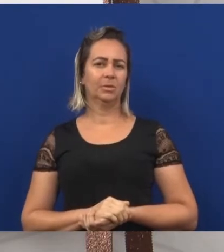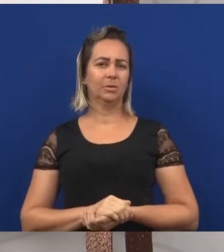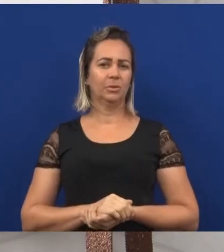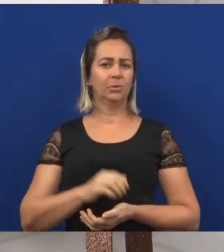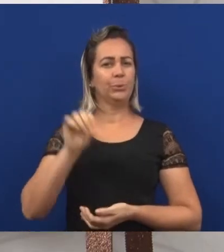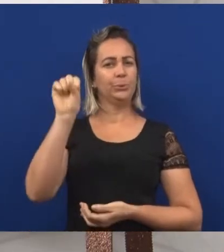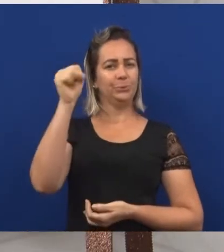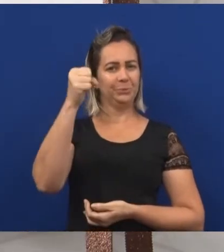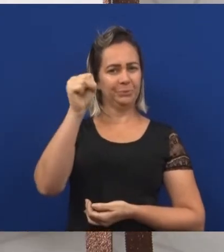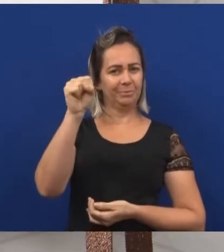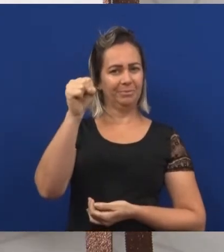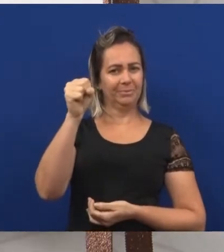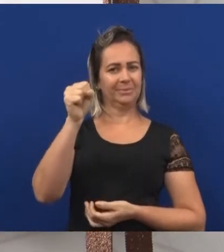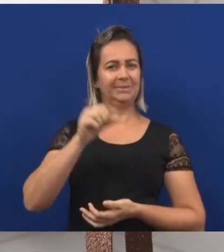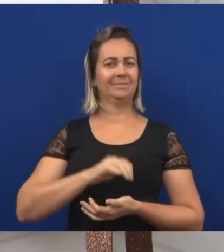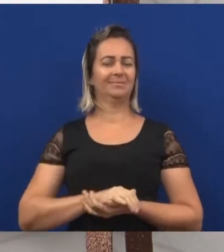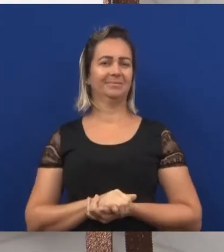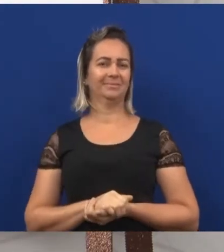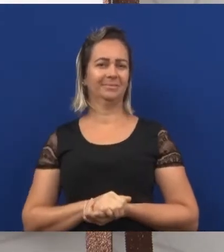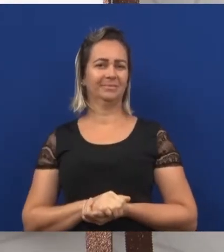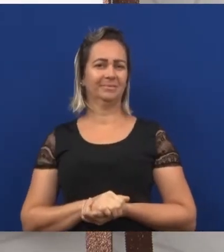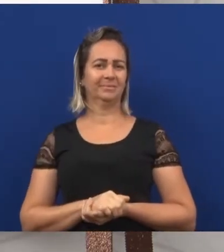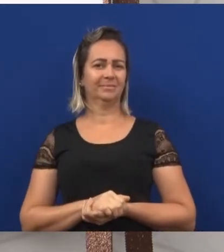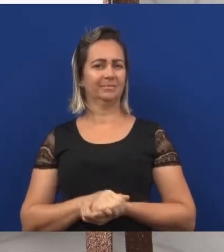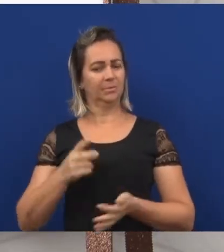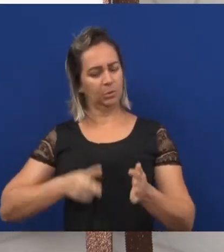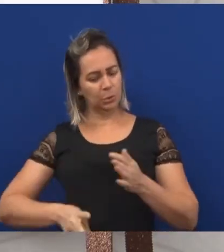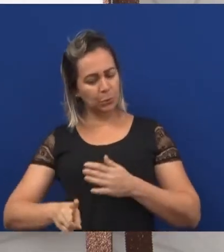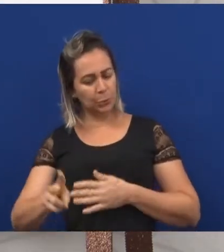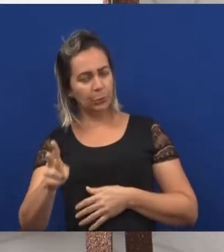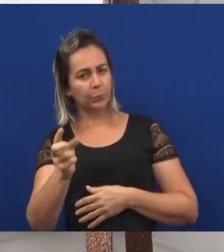Oito Vamos continuar?